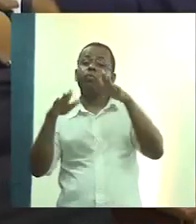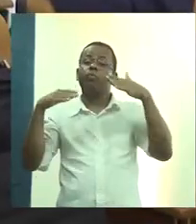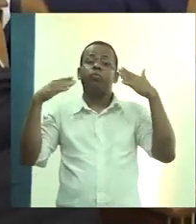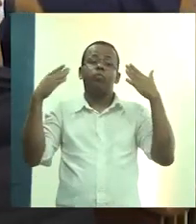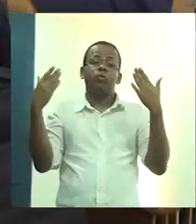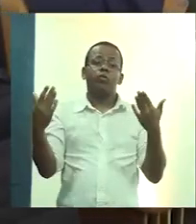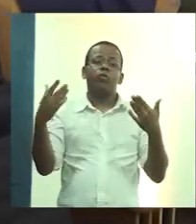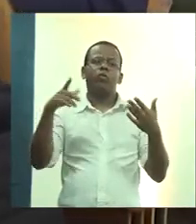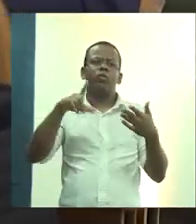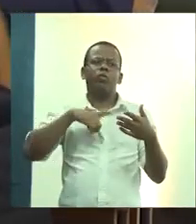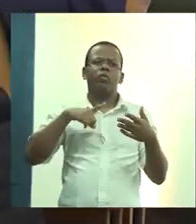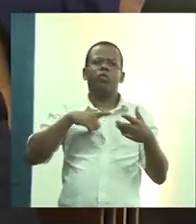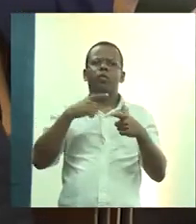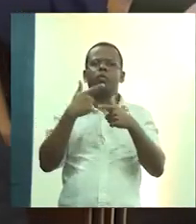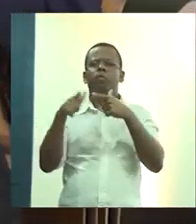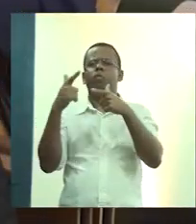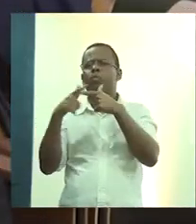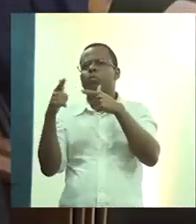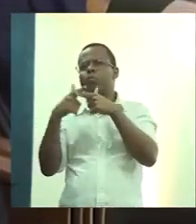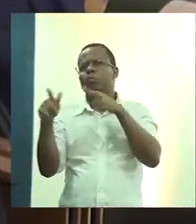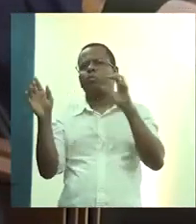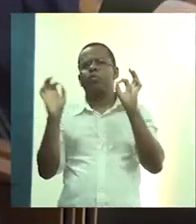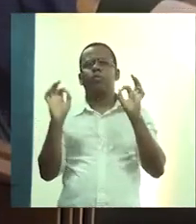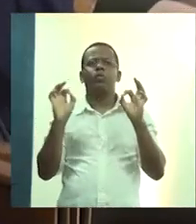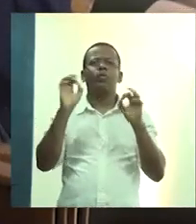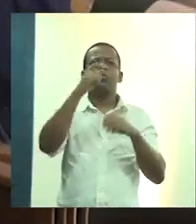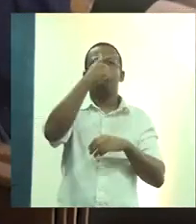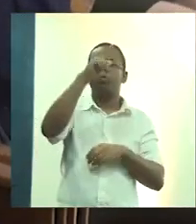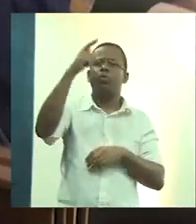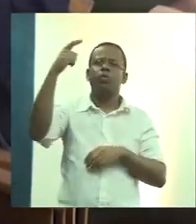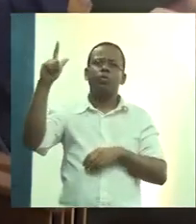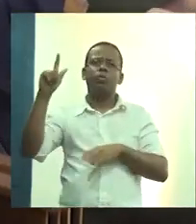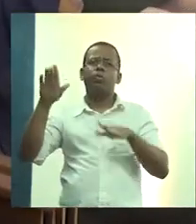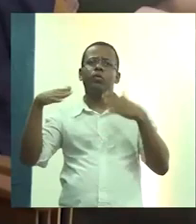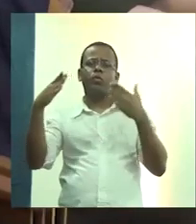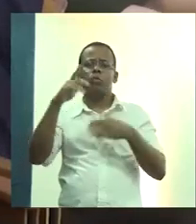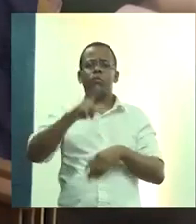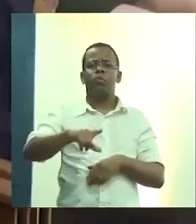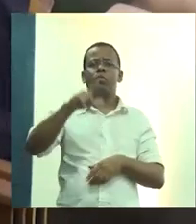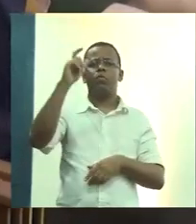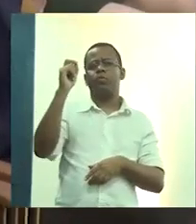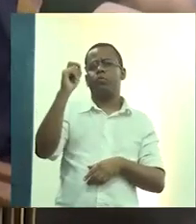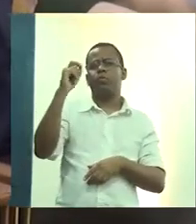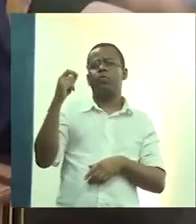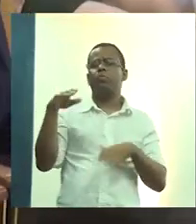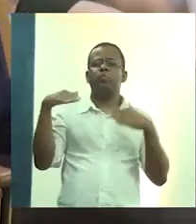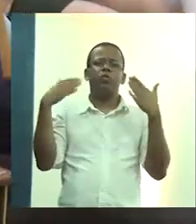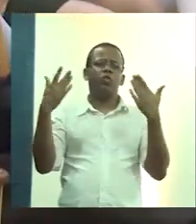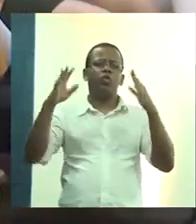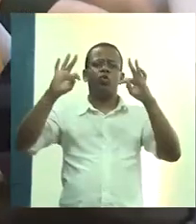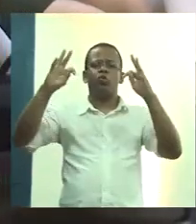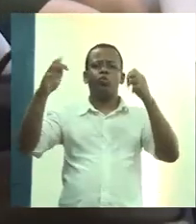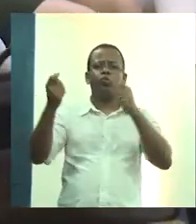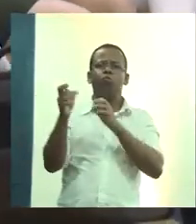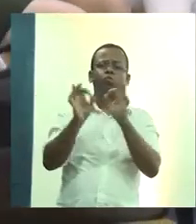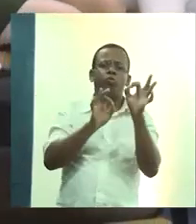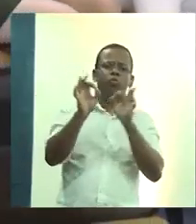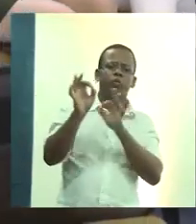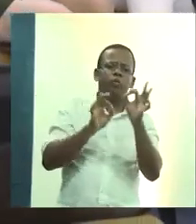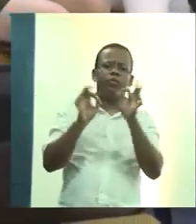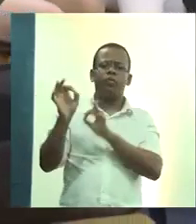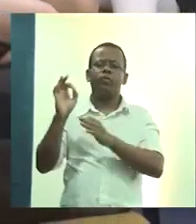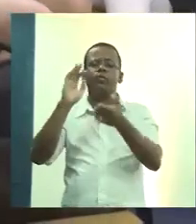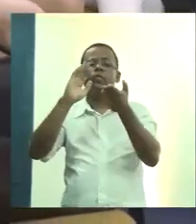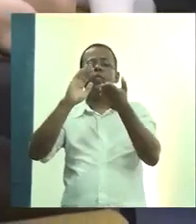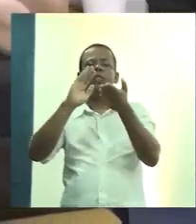mofo, enfim, e outras questões. Infiltração, mofo, umidade, enfim. Então, toda essa coleção de atividades que,